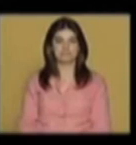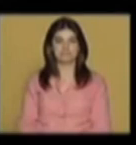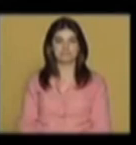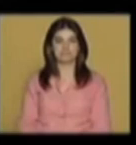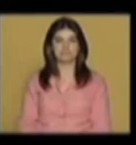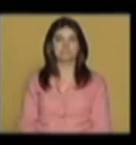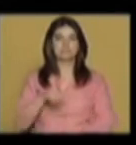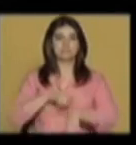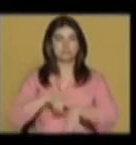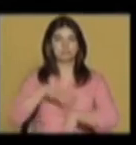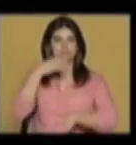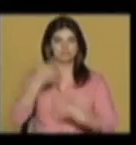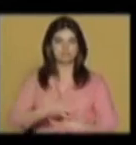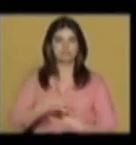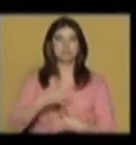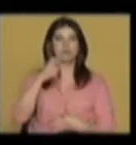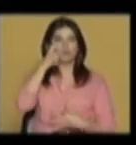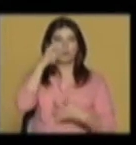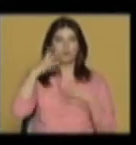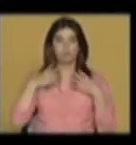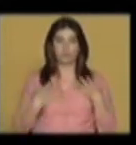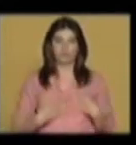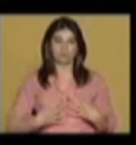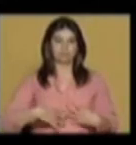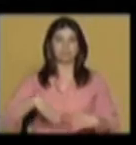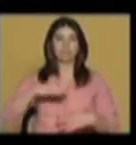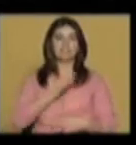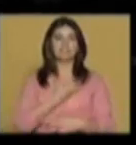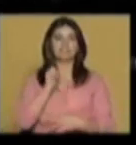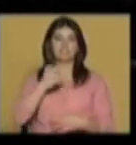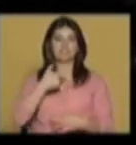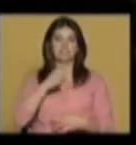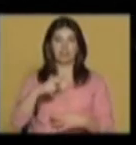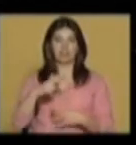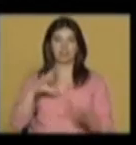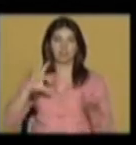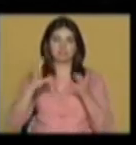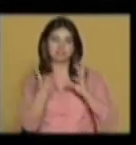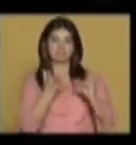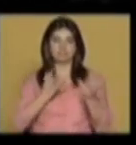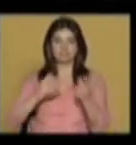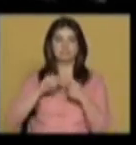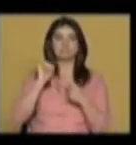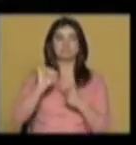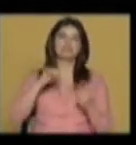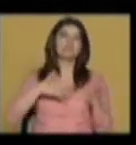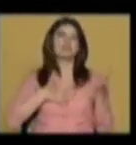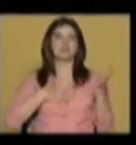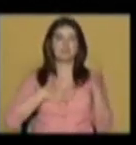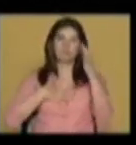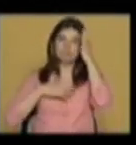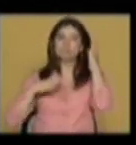Em tempo real, os corpos coexistem com os efeitos digitais. Depois, assistimos a um autêntico bailado de espectros